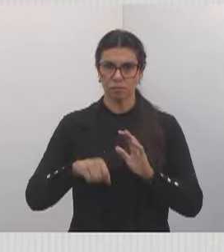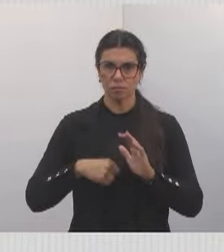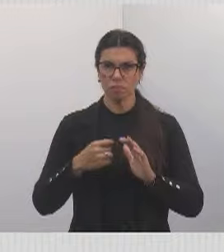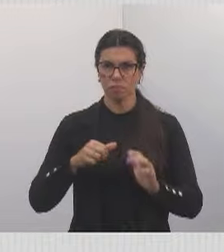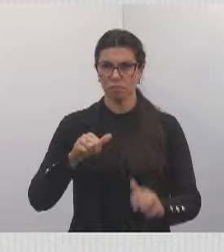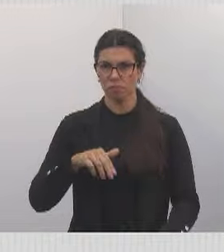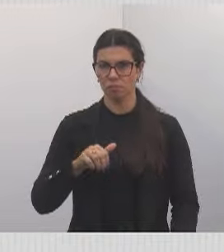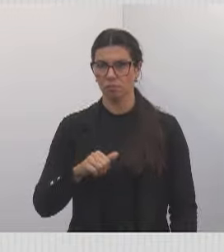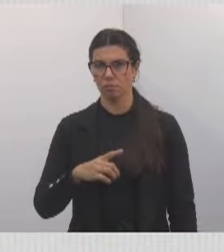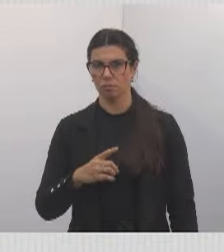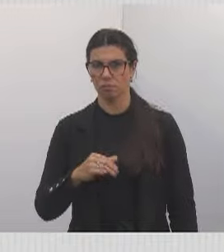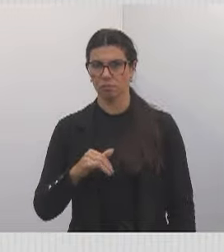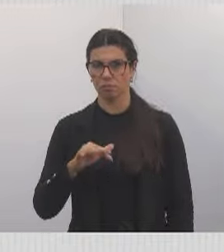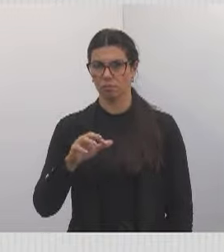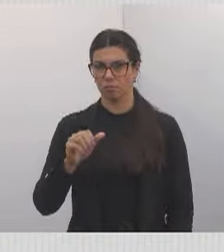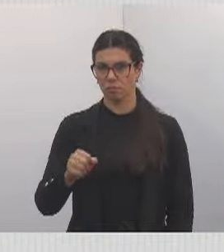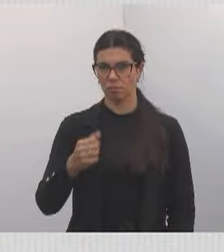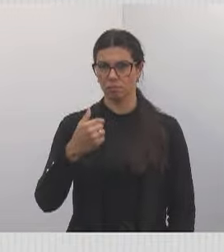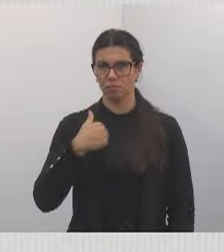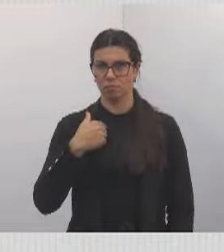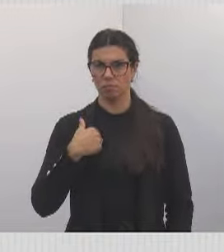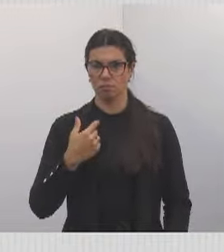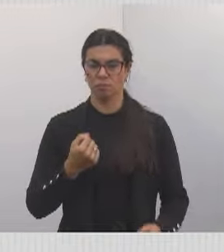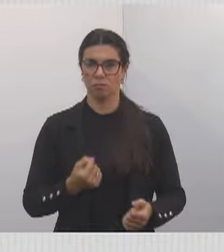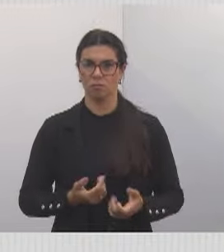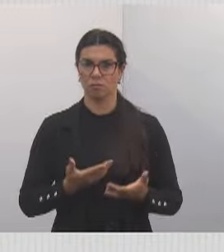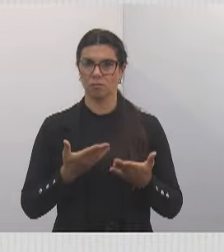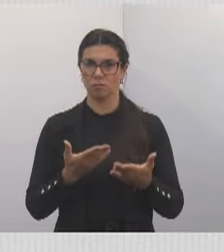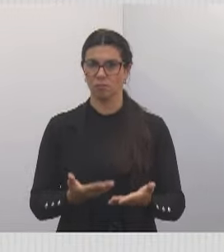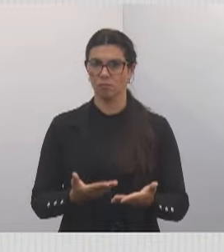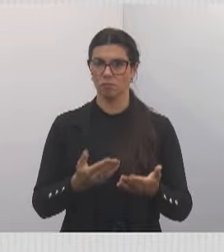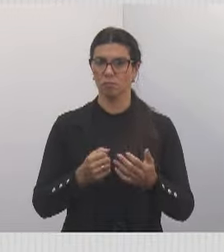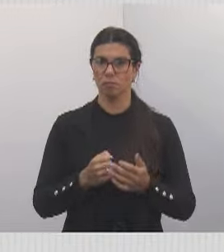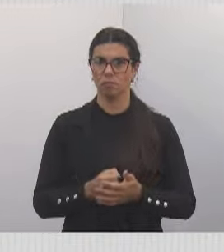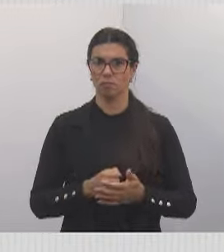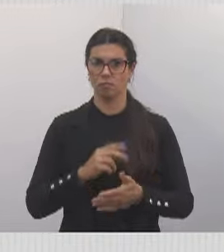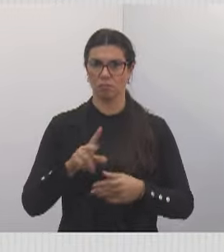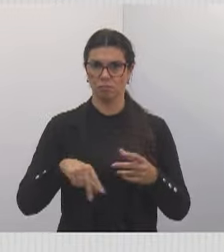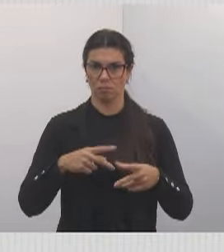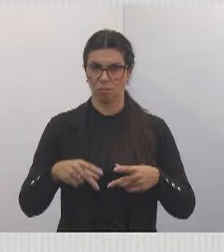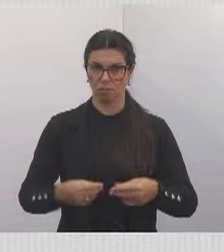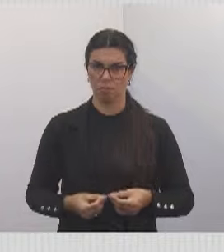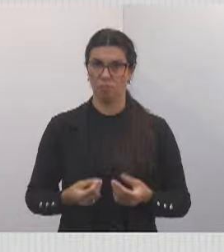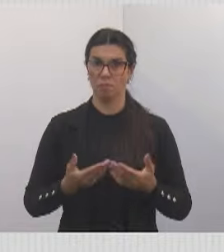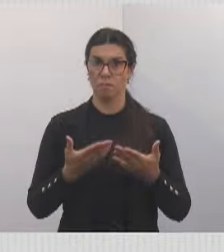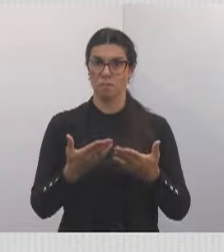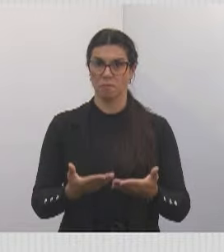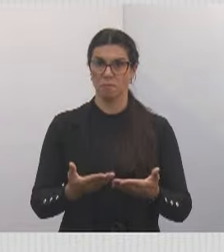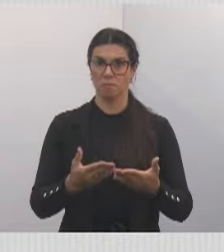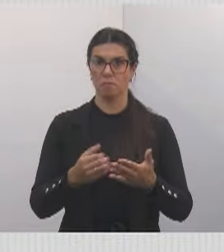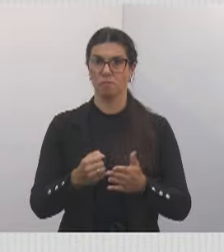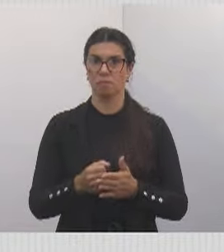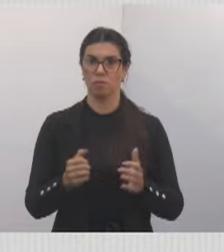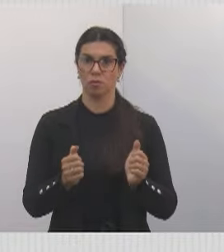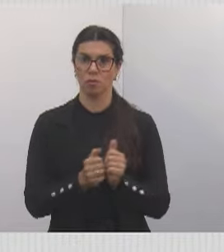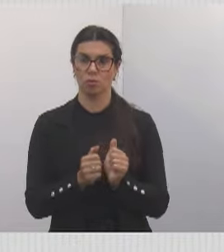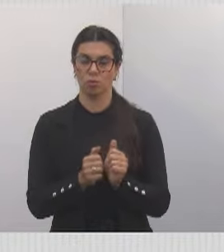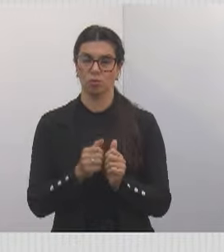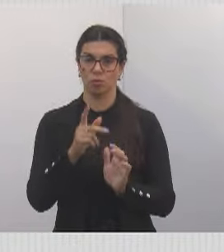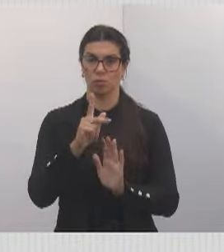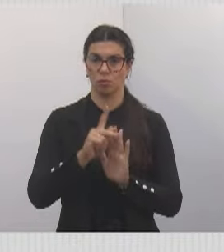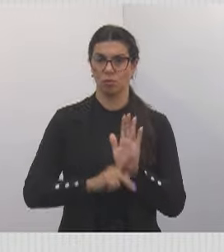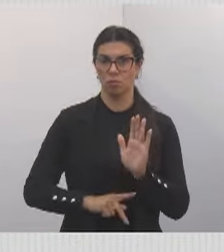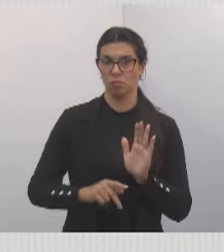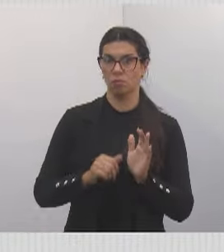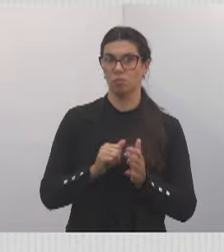a Nádia no meio. E eu fui convidada para entregar os brindes às pessoas que colaboram com esse projeto